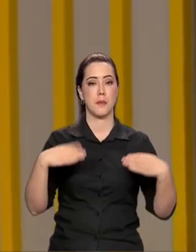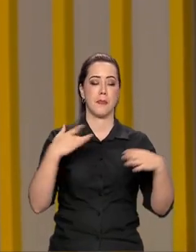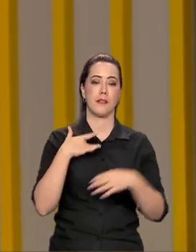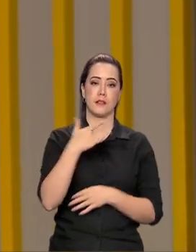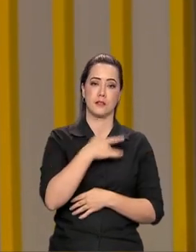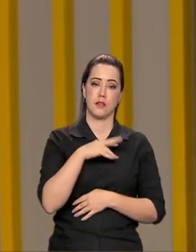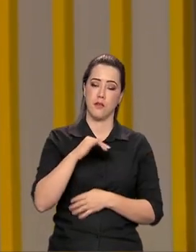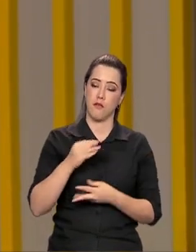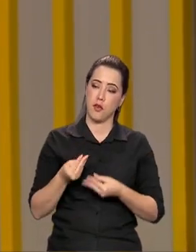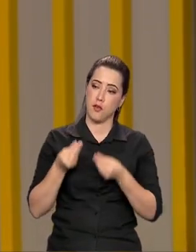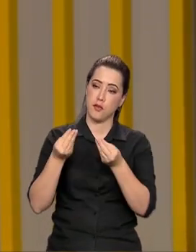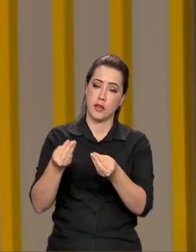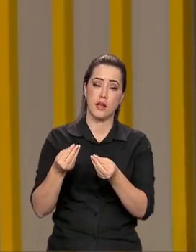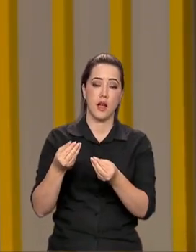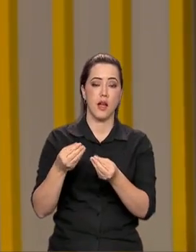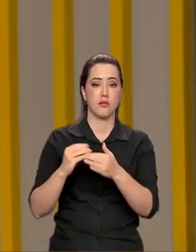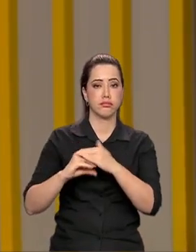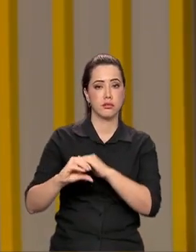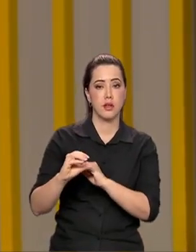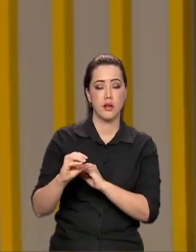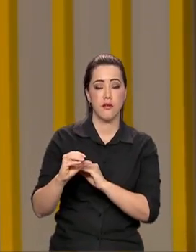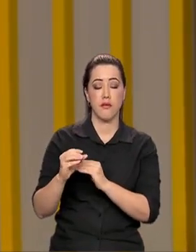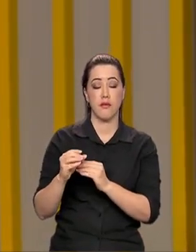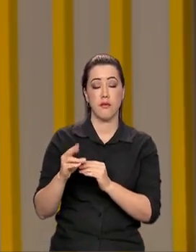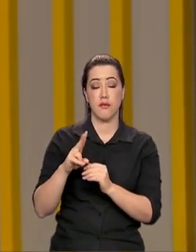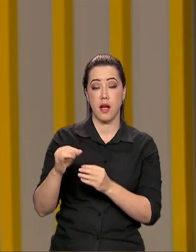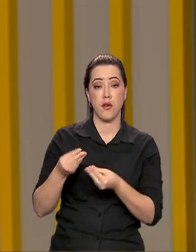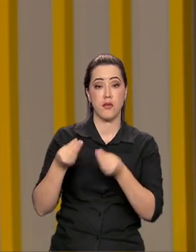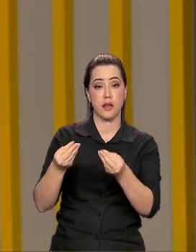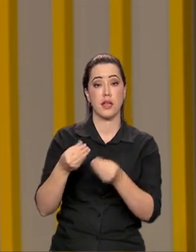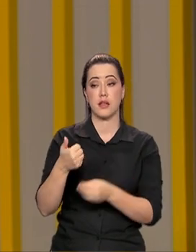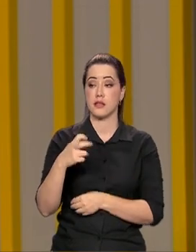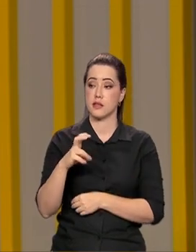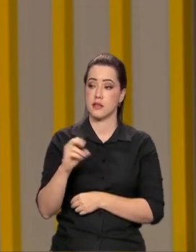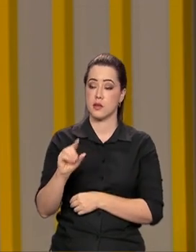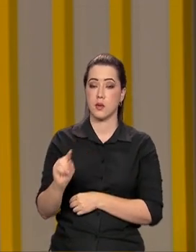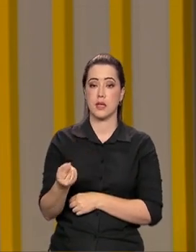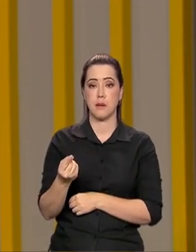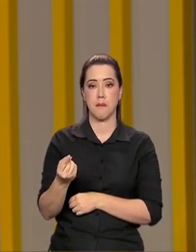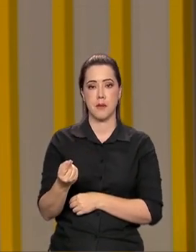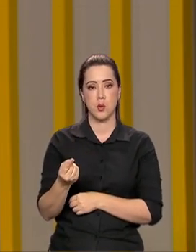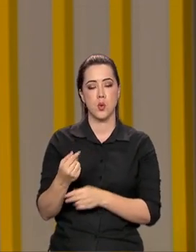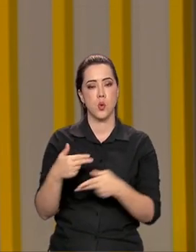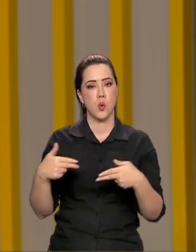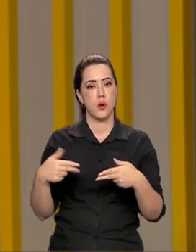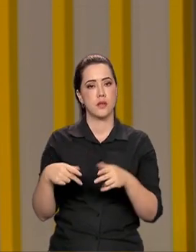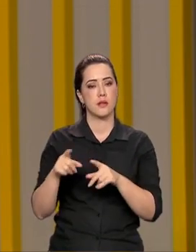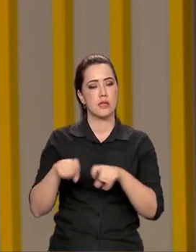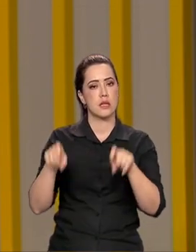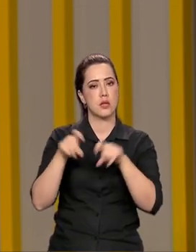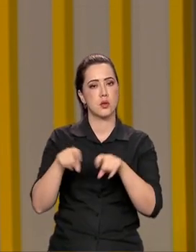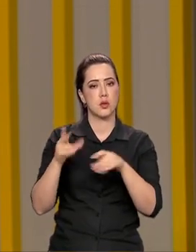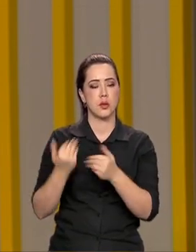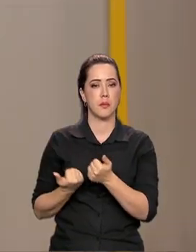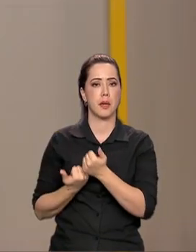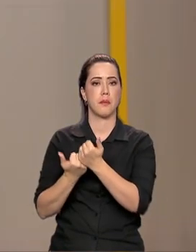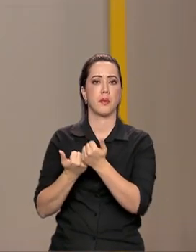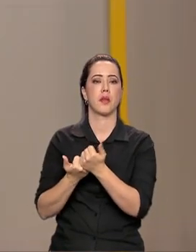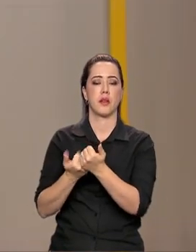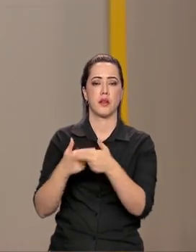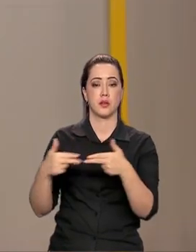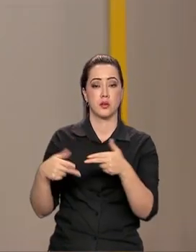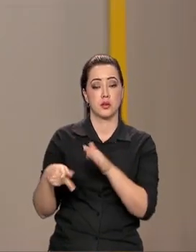destinar 150 mil aparelhos eletrônicos que processam dados para apoiar o trabalho de agentes comunitários no país.